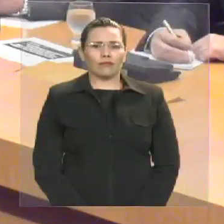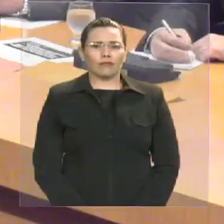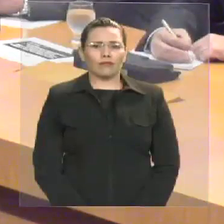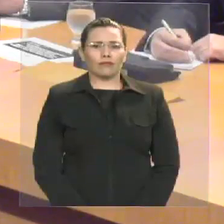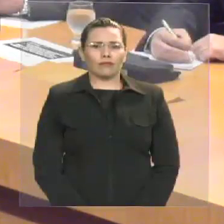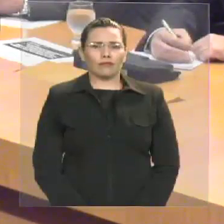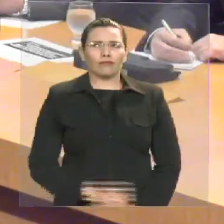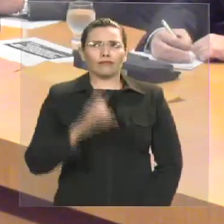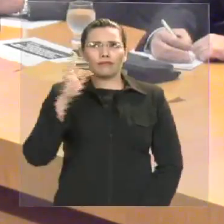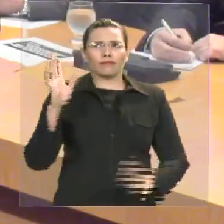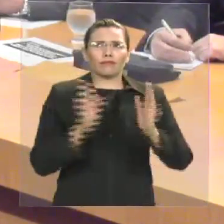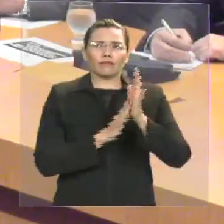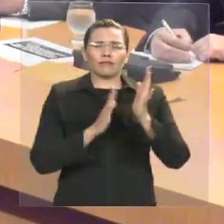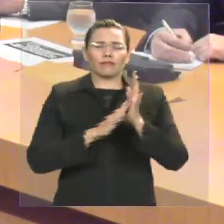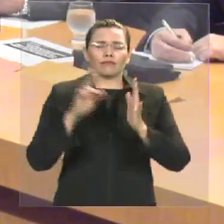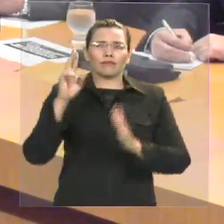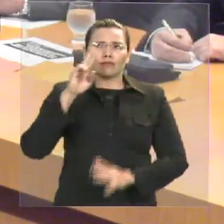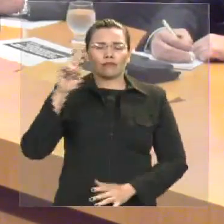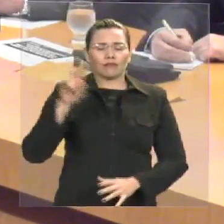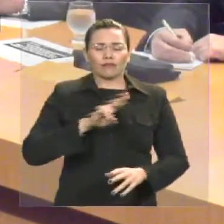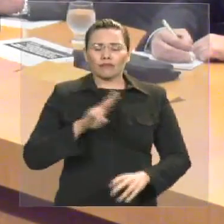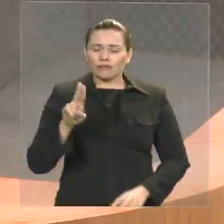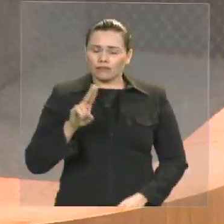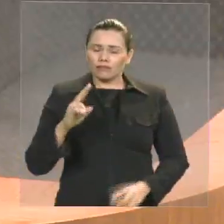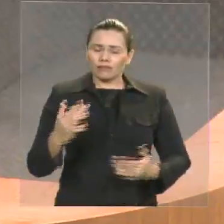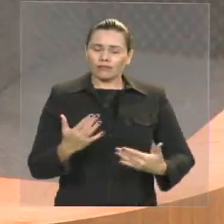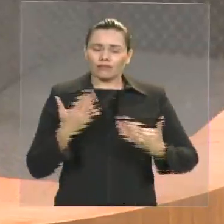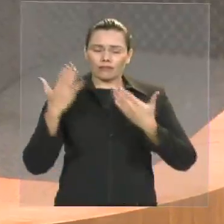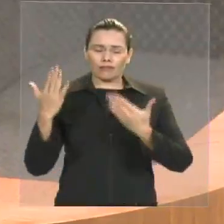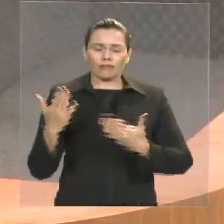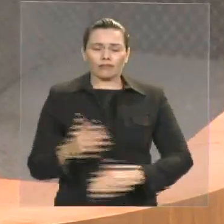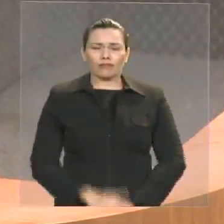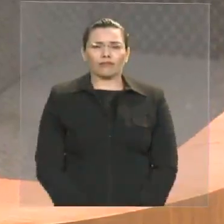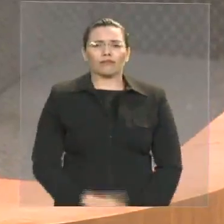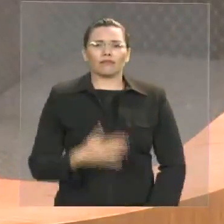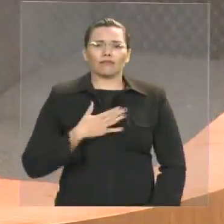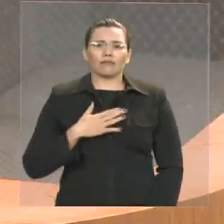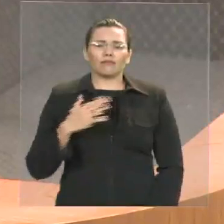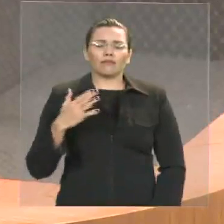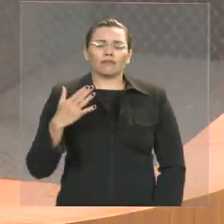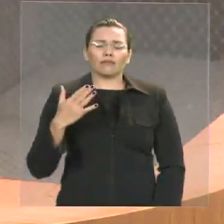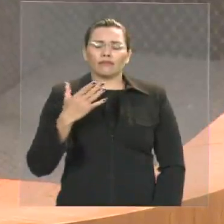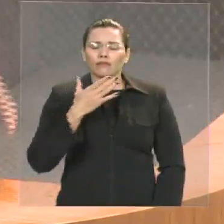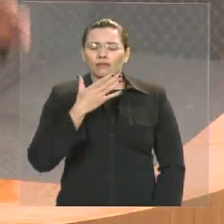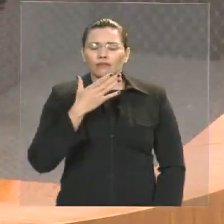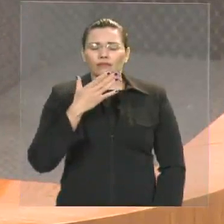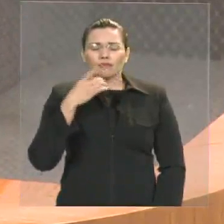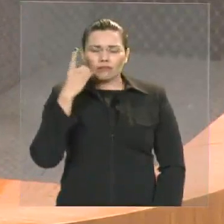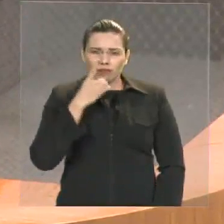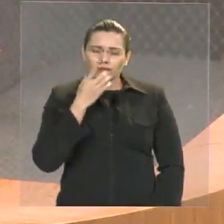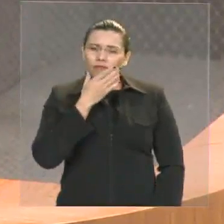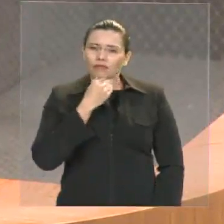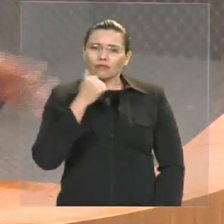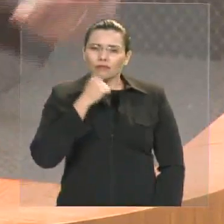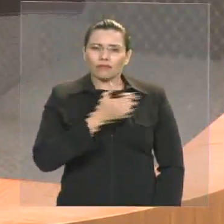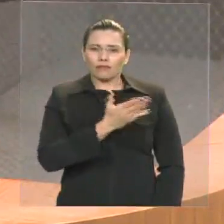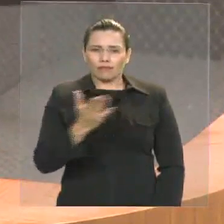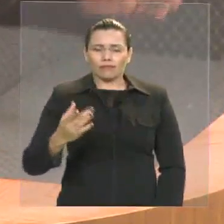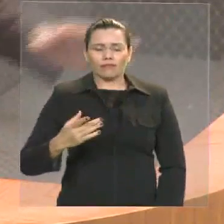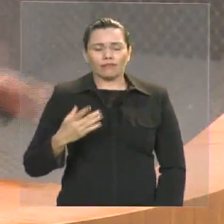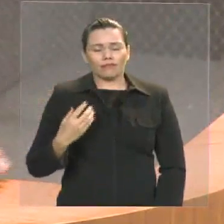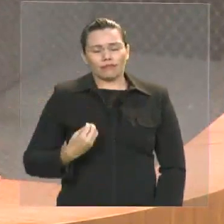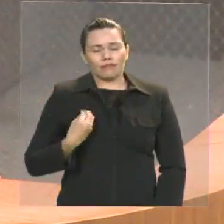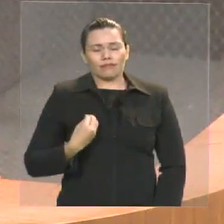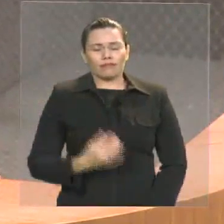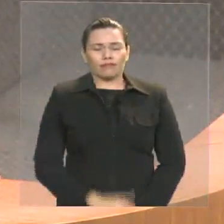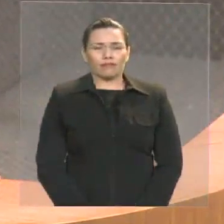Deus seja louvado, no nome do Senhor exaltado. Meus irmãos, minhas irmãs parlamentares, imprensa, mesa, quem